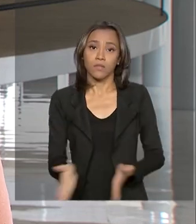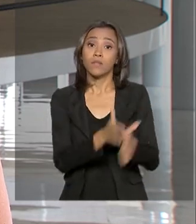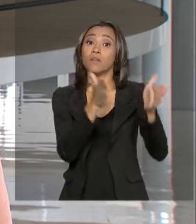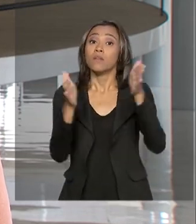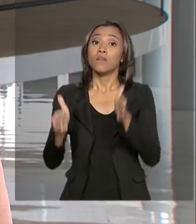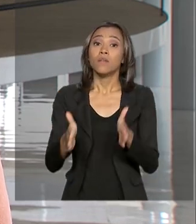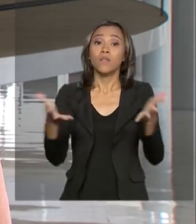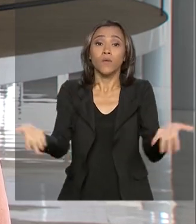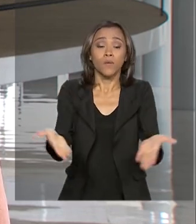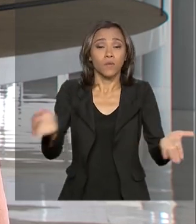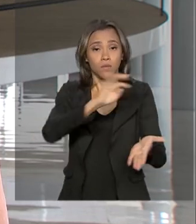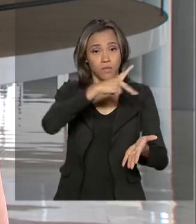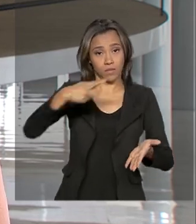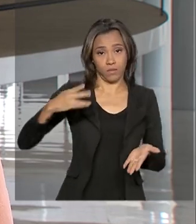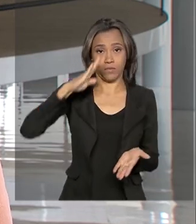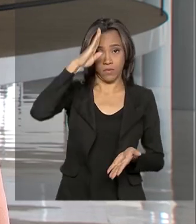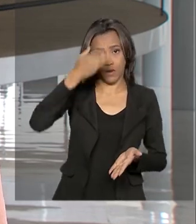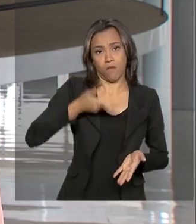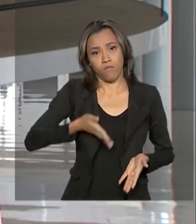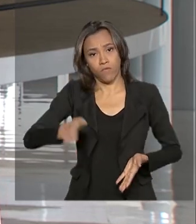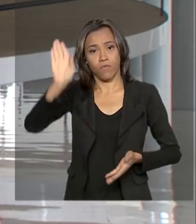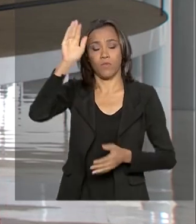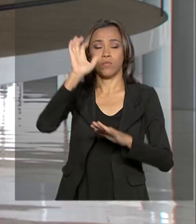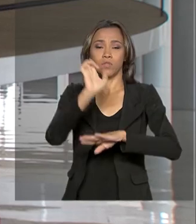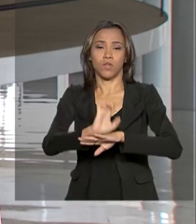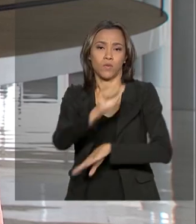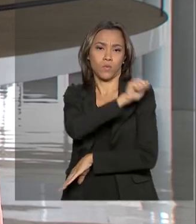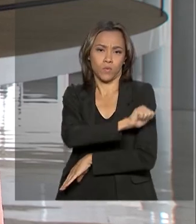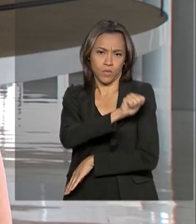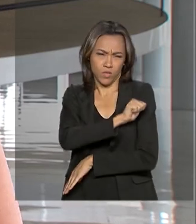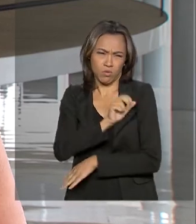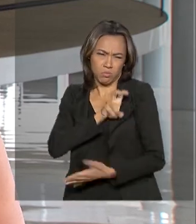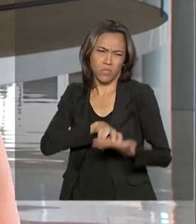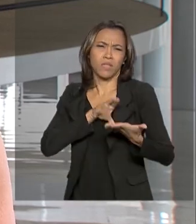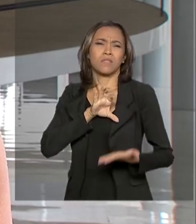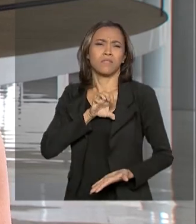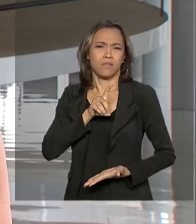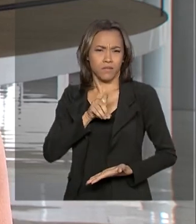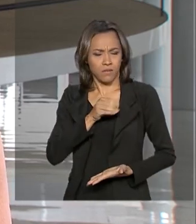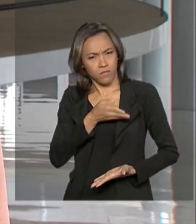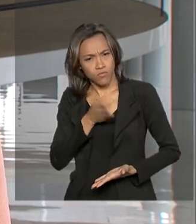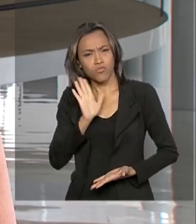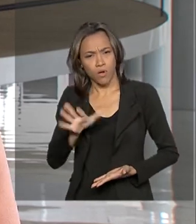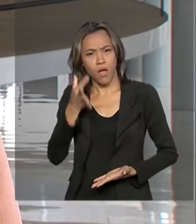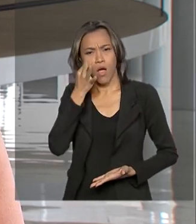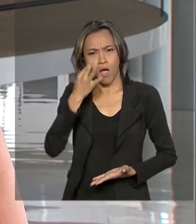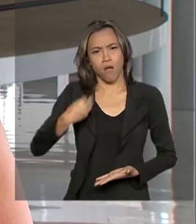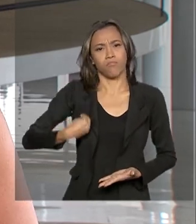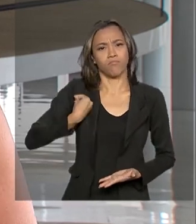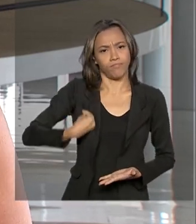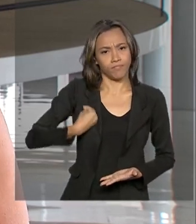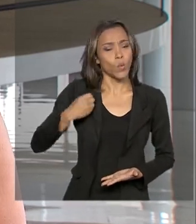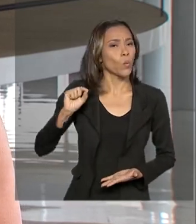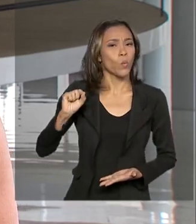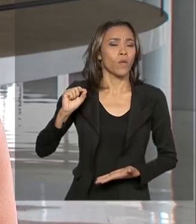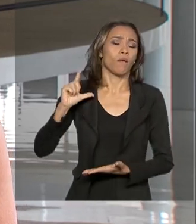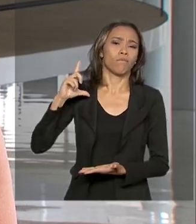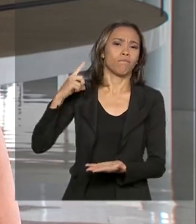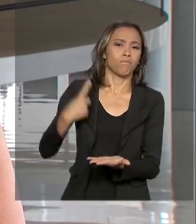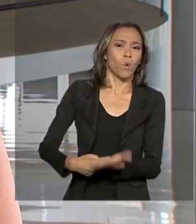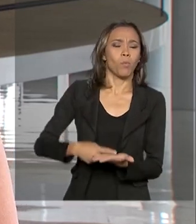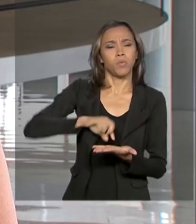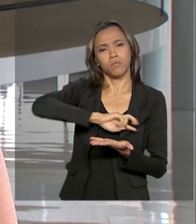Bolsonaro está no Rio de Janeiro. Ele embarcou logo cedo, já está lá na cidade, onde cumpre uma série de